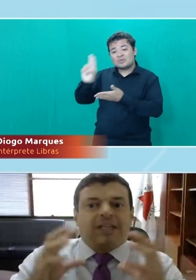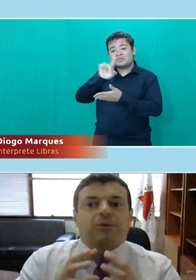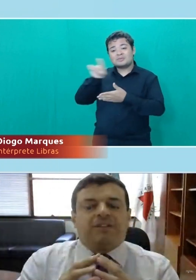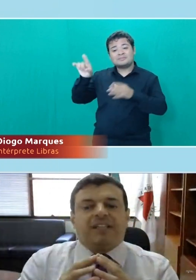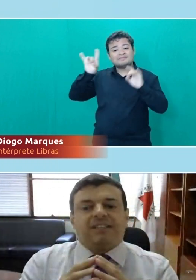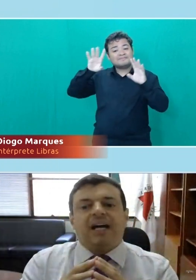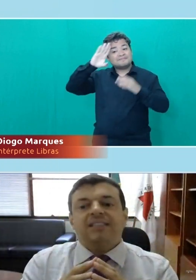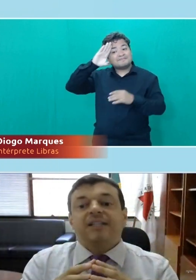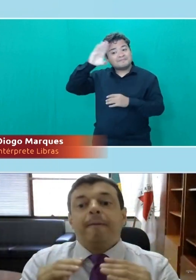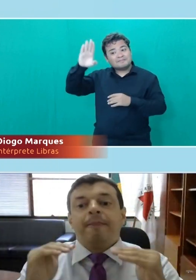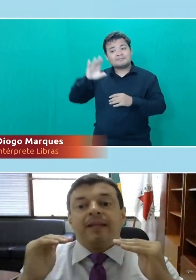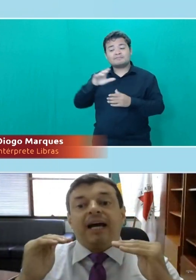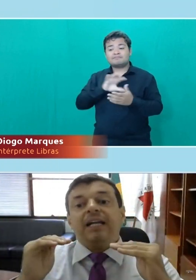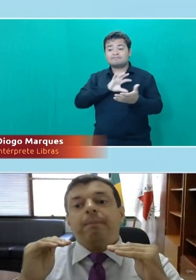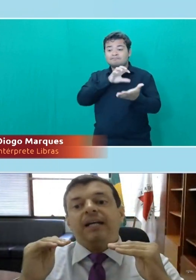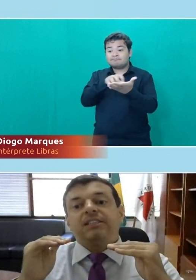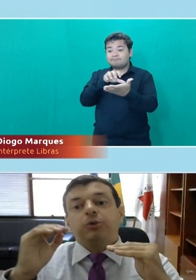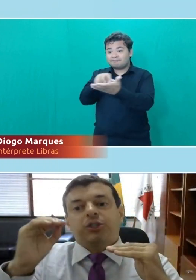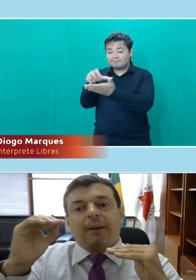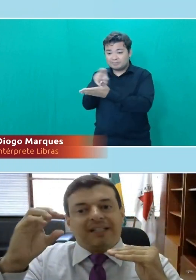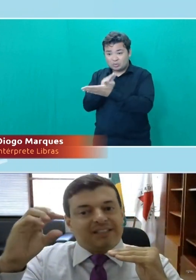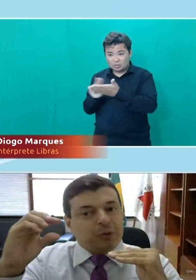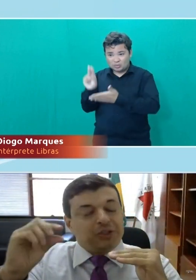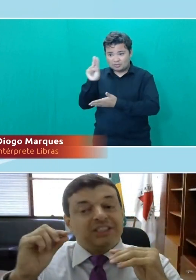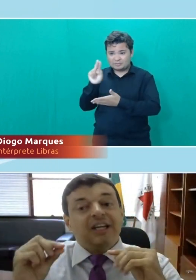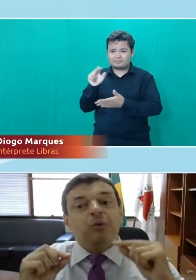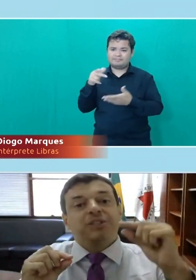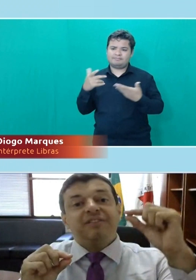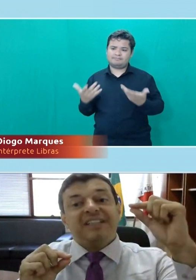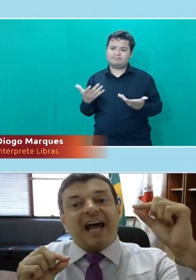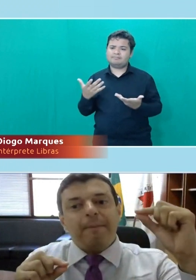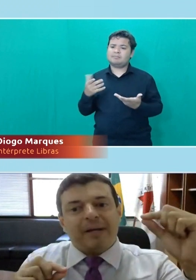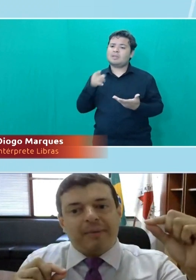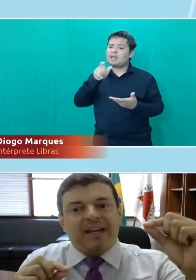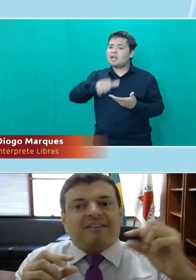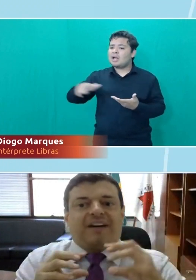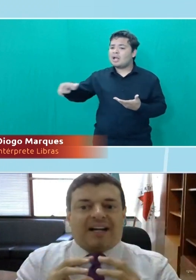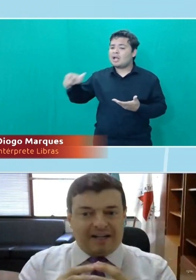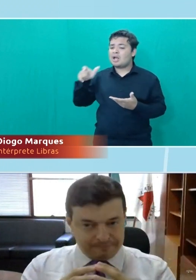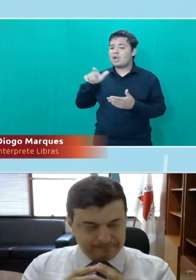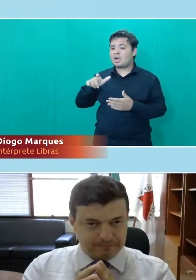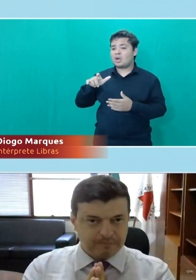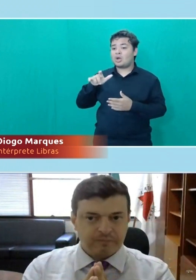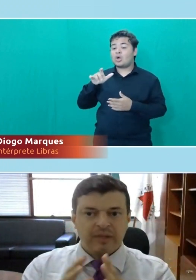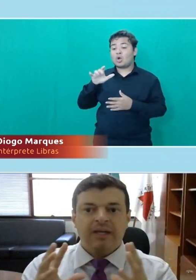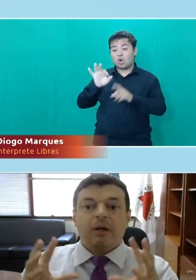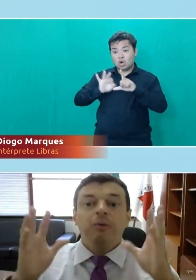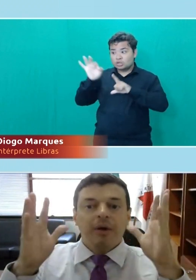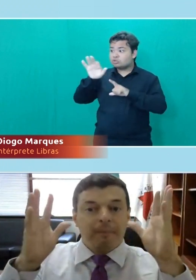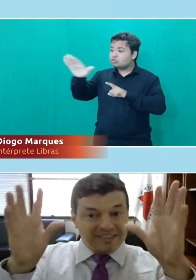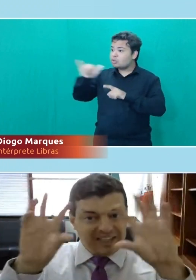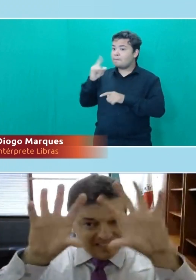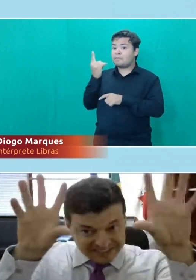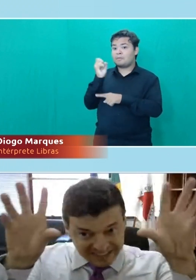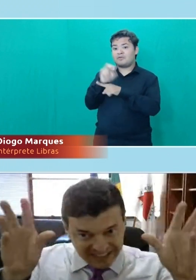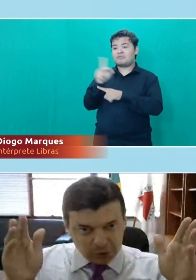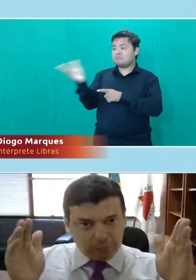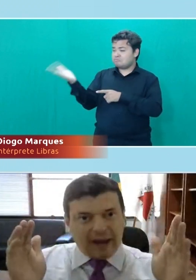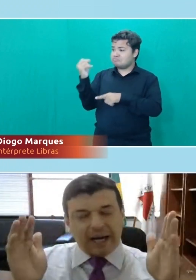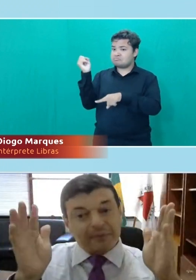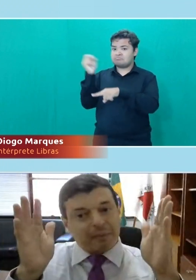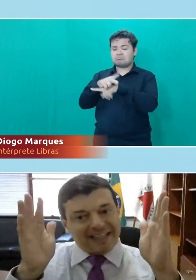as cúpulas das universidades, nada impede que eu chame esse cotista, inclusive na primeira vaga. Então, mas